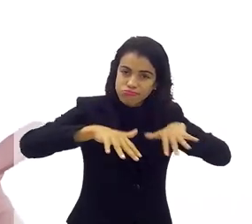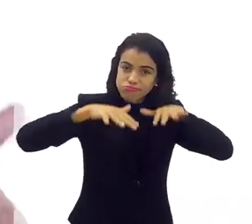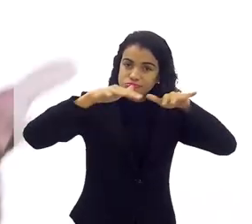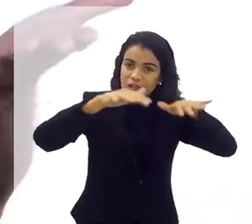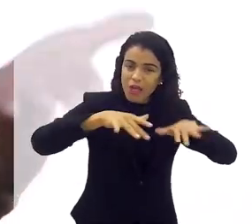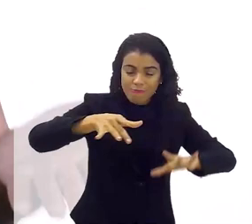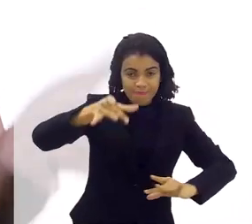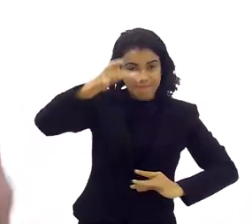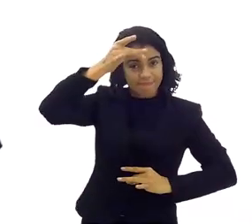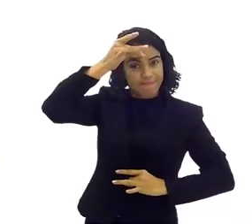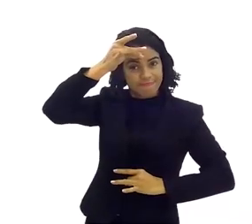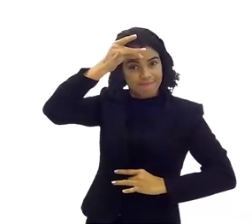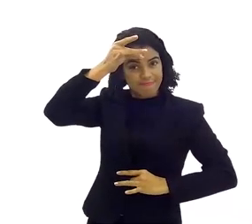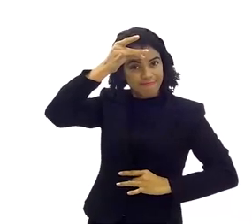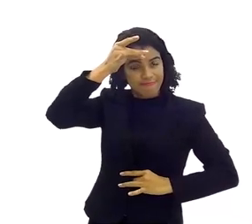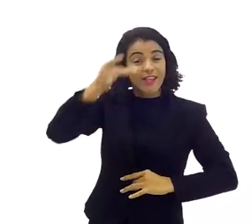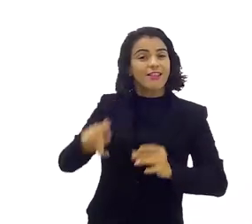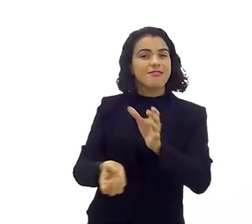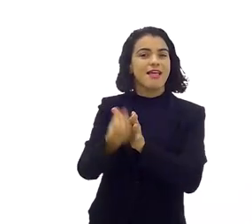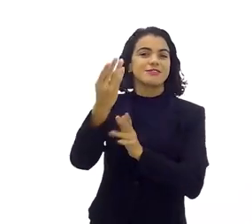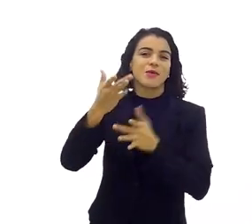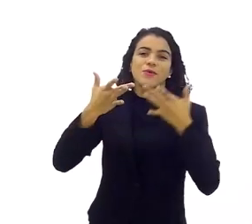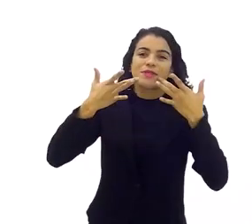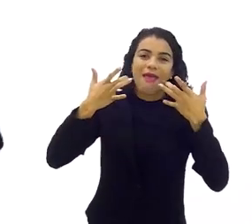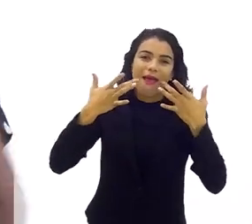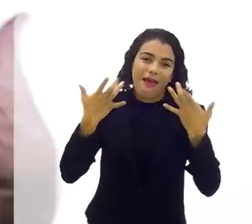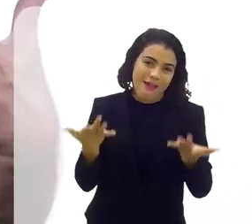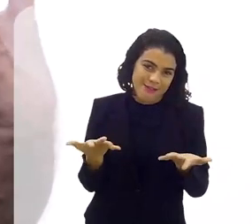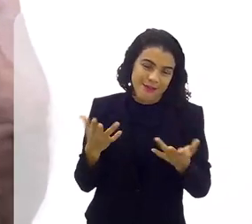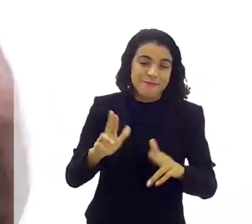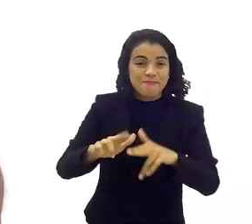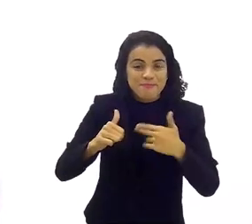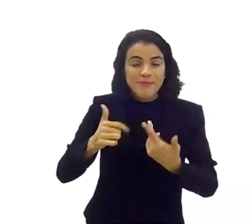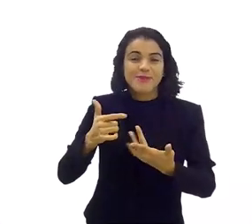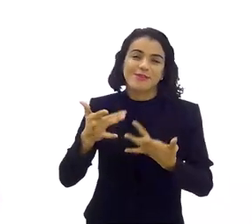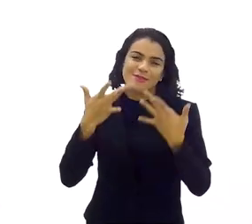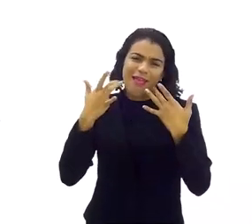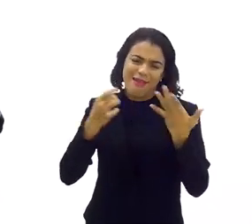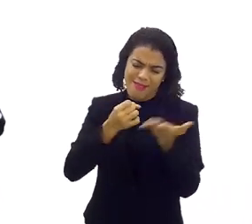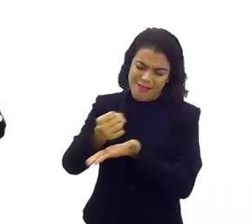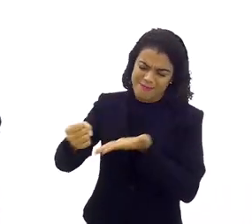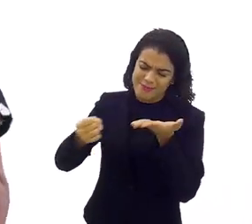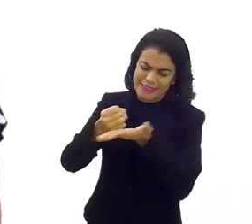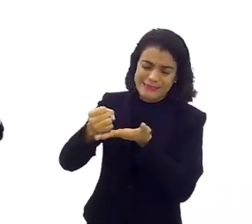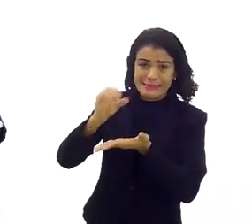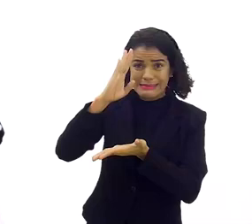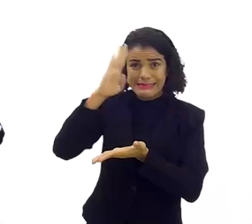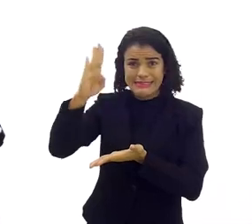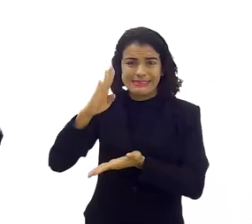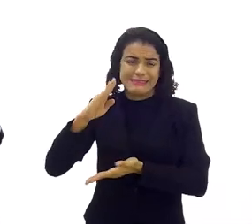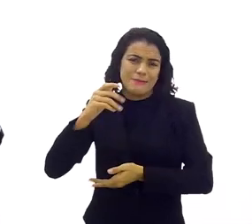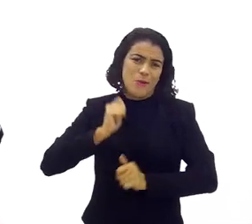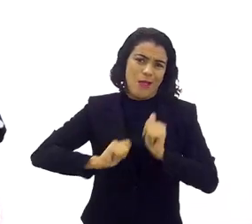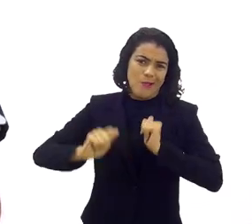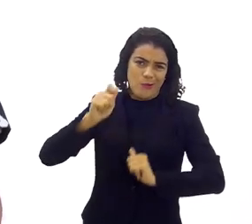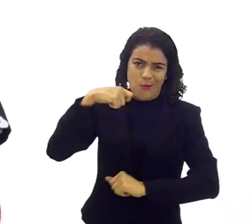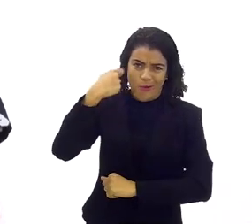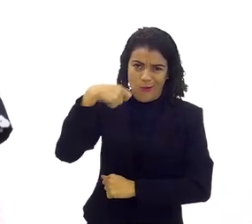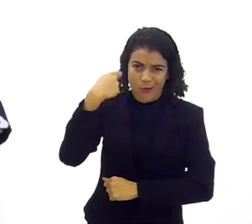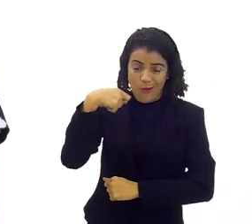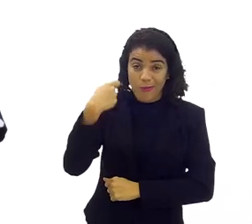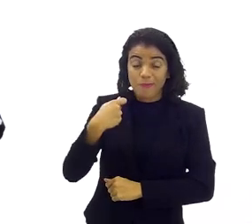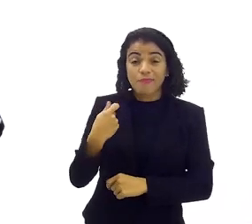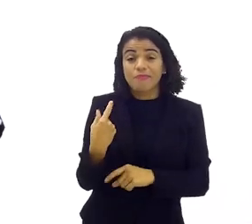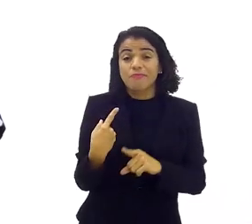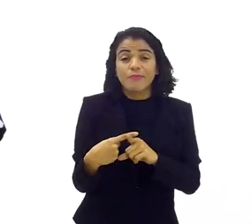representavam e aí nasceu o teatro o teatro é a nossa base é a nossa base e para ator principalmente é